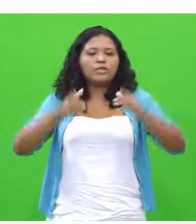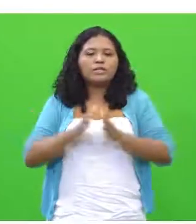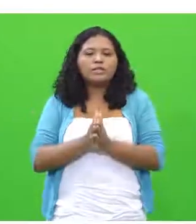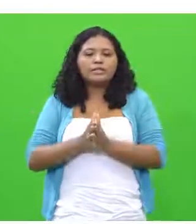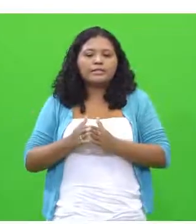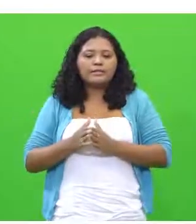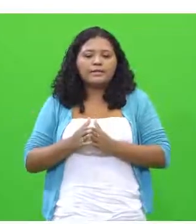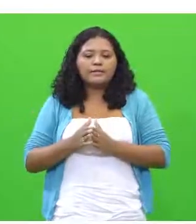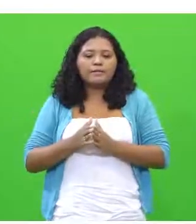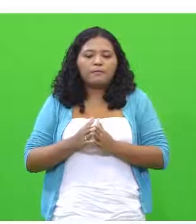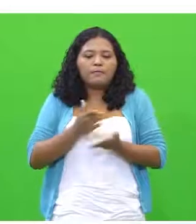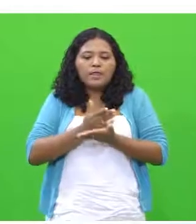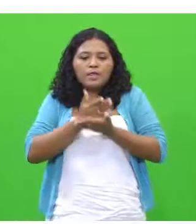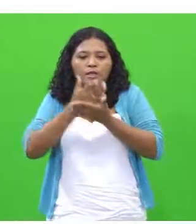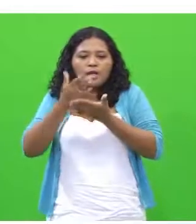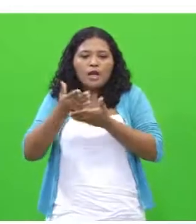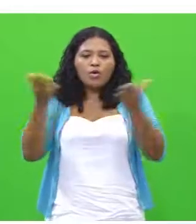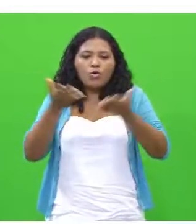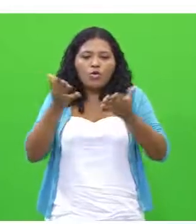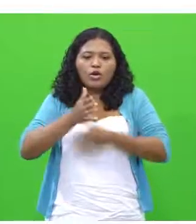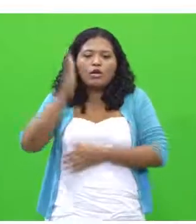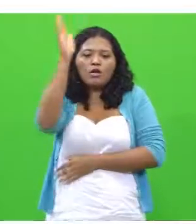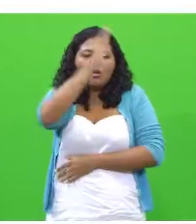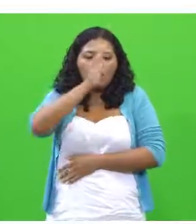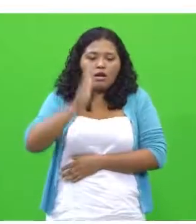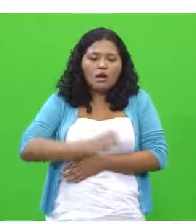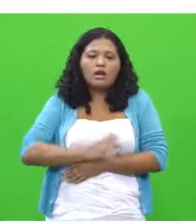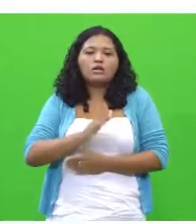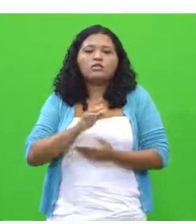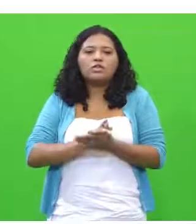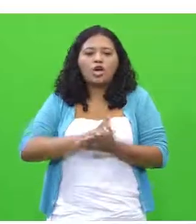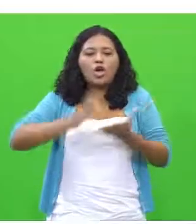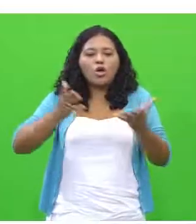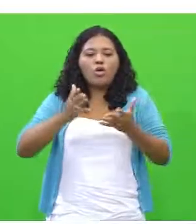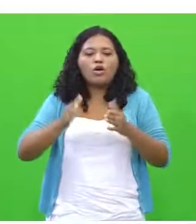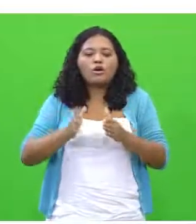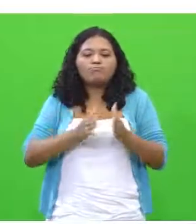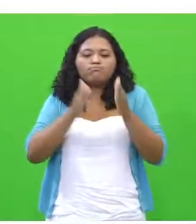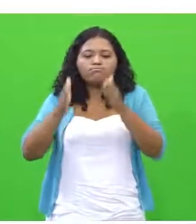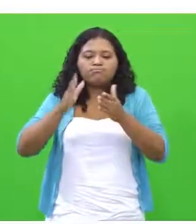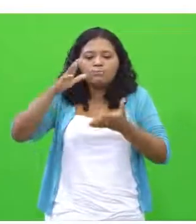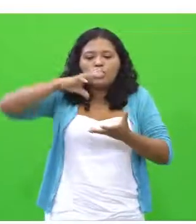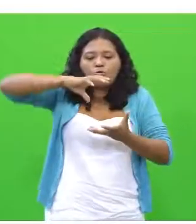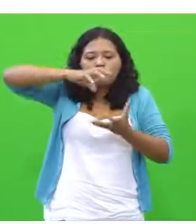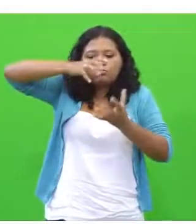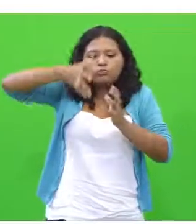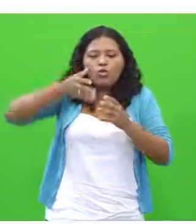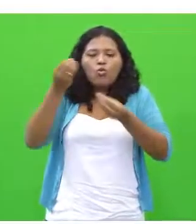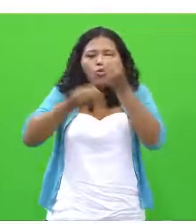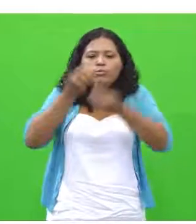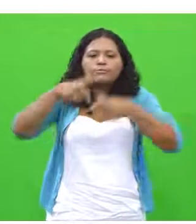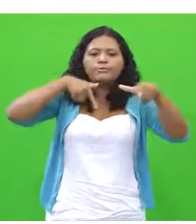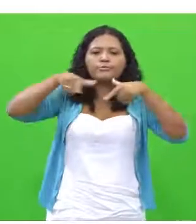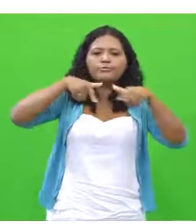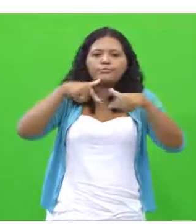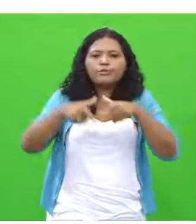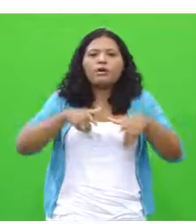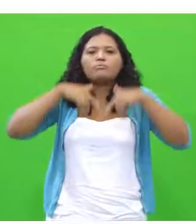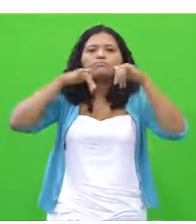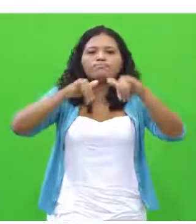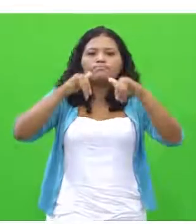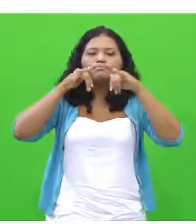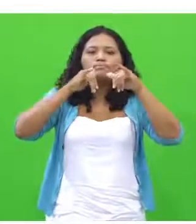exclusivamente no Brasil, e passa para a questão mundial, ou seja, como está sendo trabalhada a publicidade